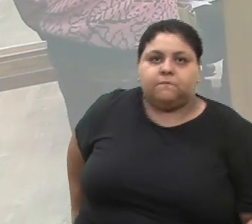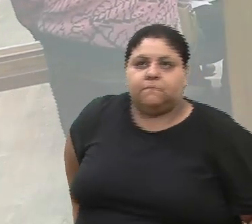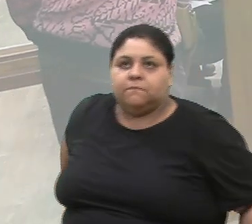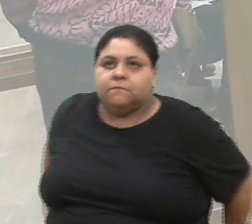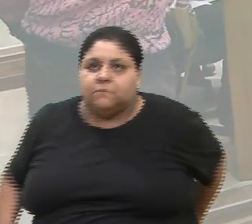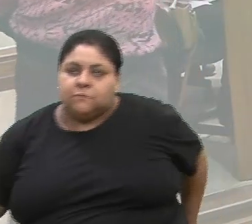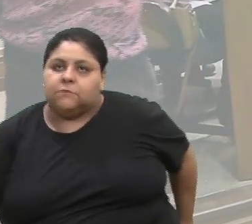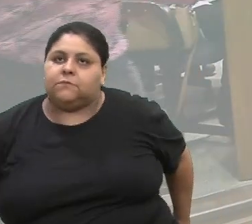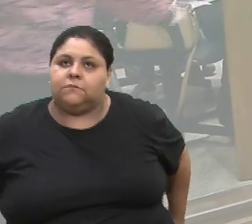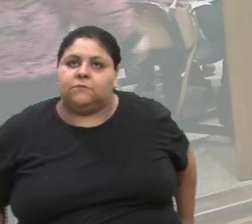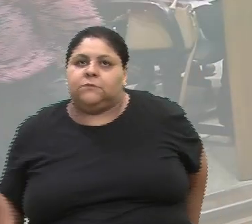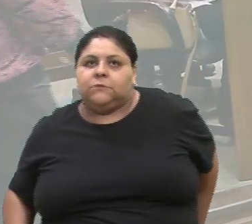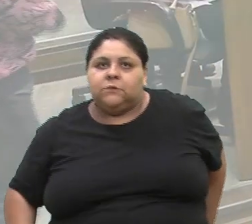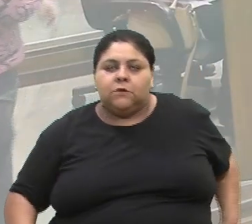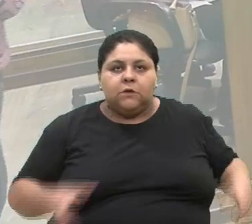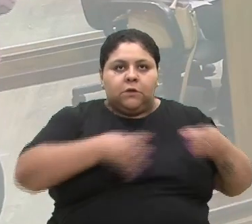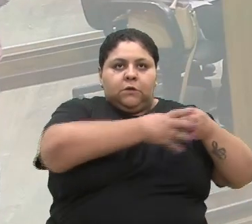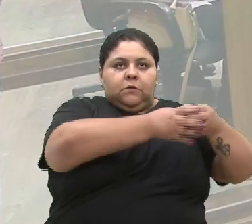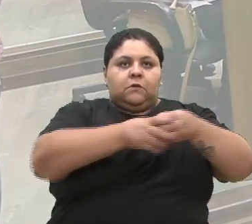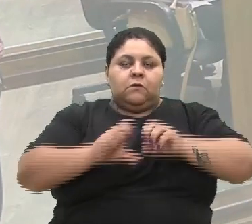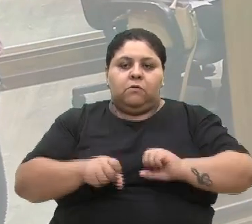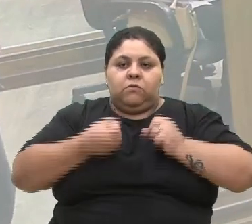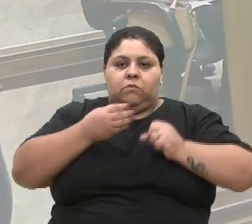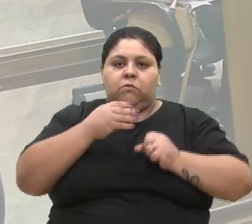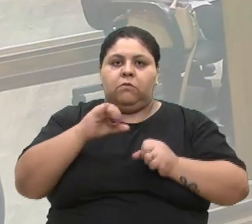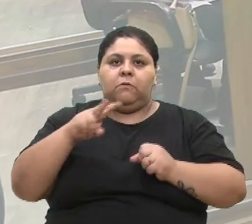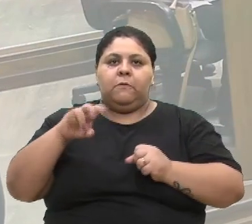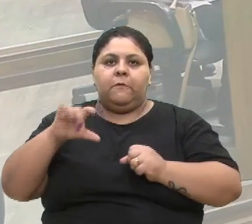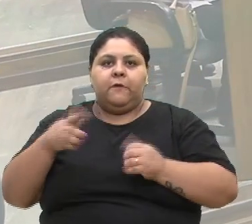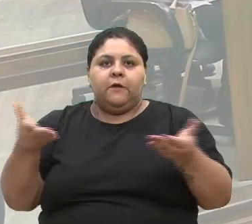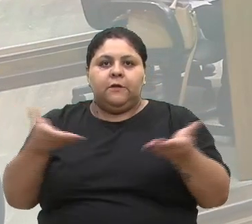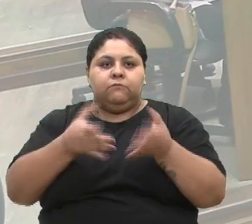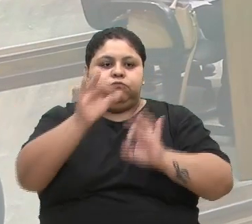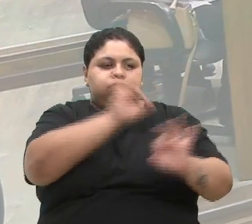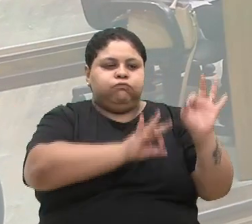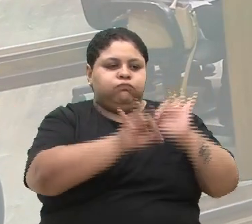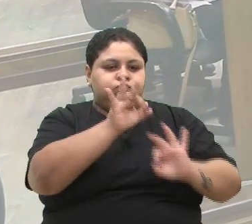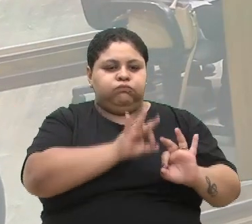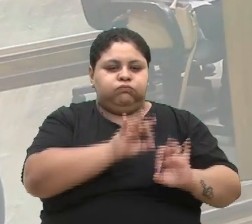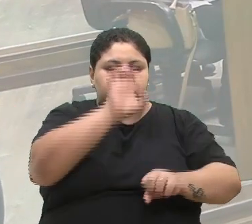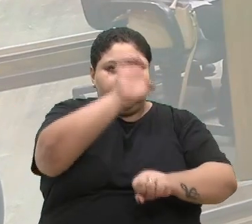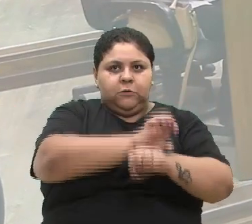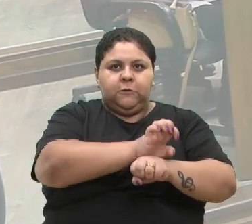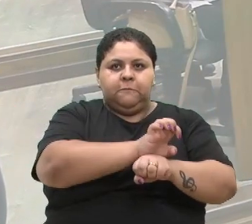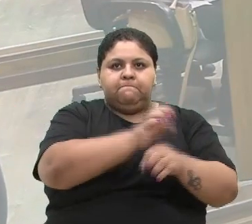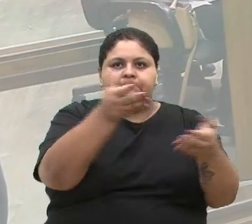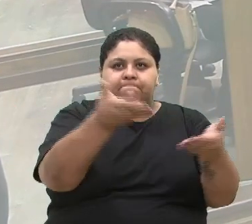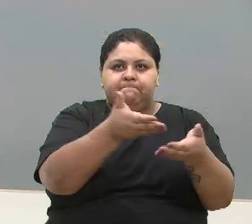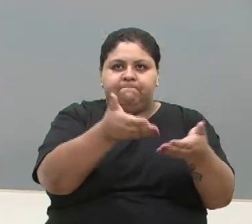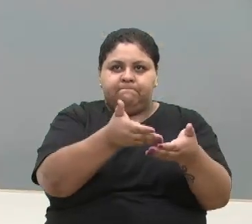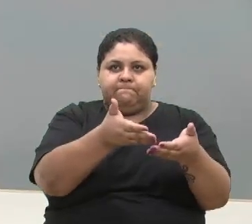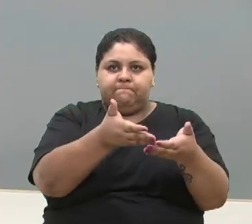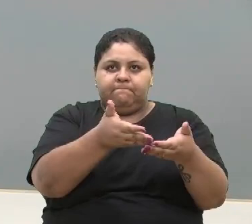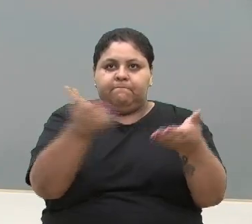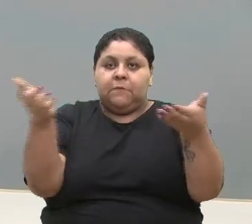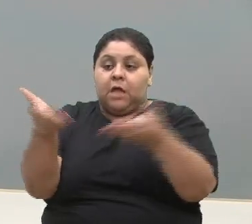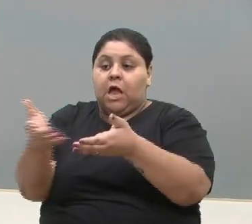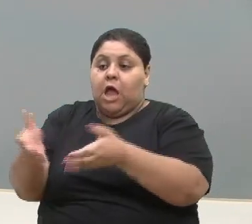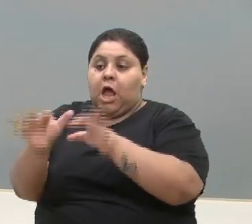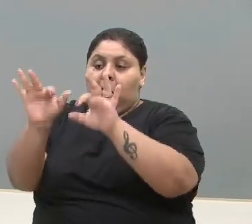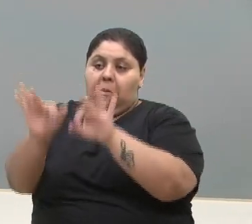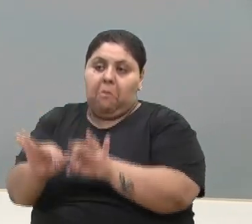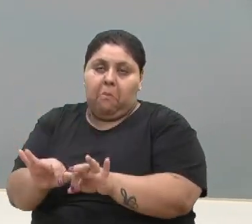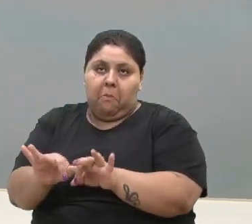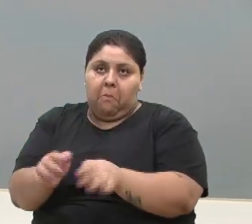relação à defesa civil, já estávamos mapeando, desde que eu estava na defesa civil do Estado ainda, e agora concluindo praticamente,